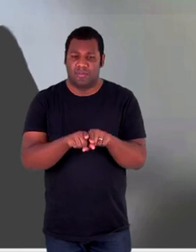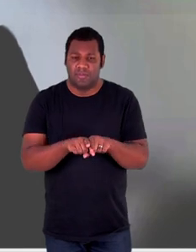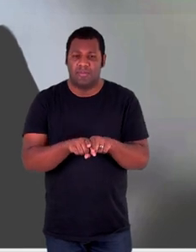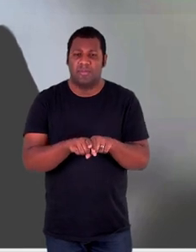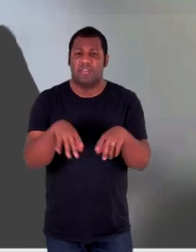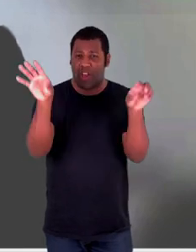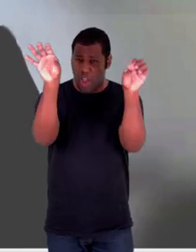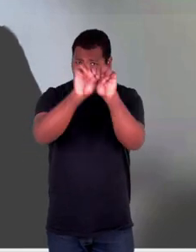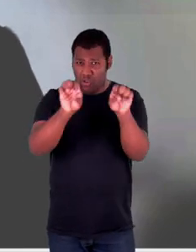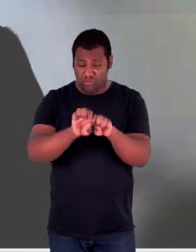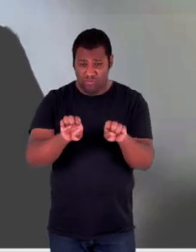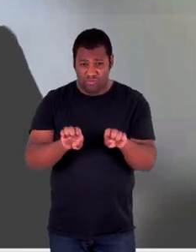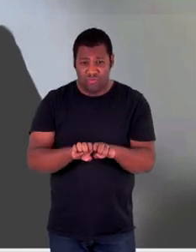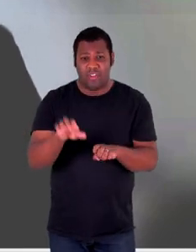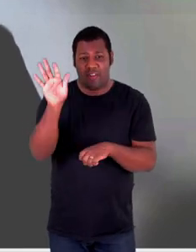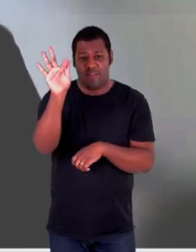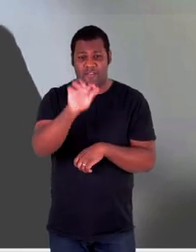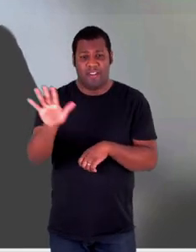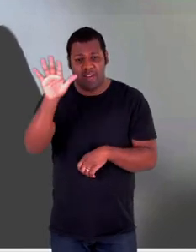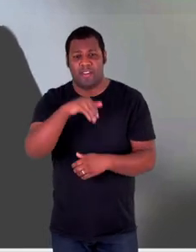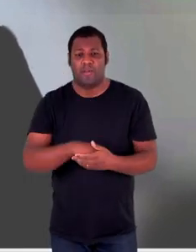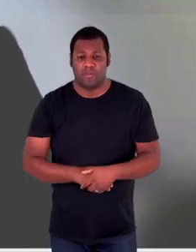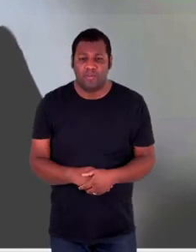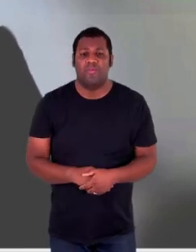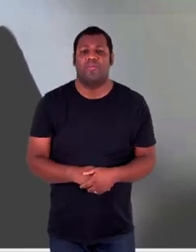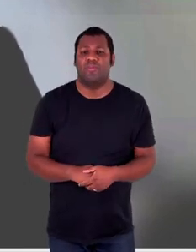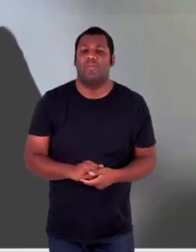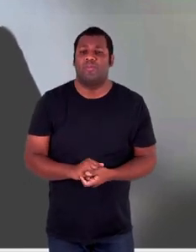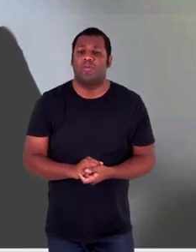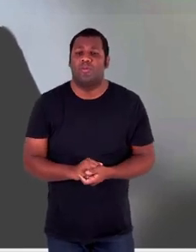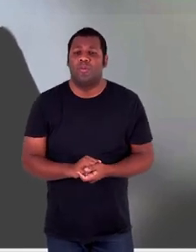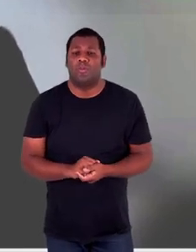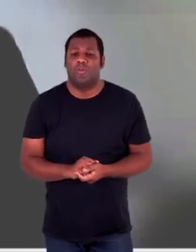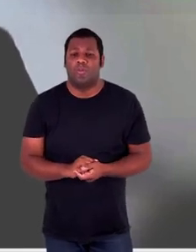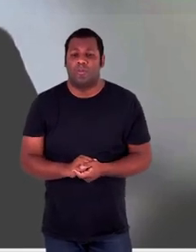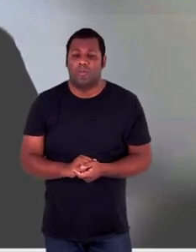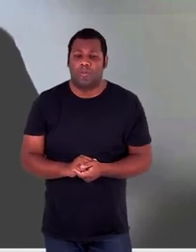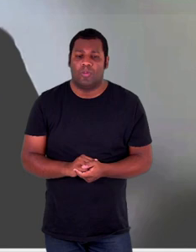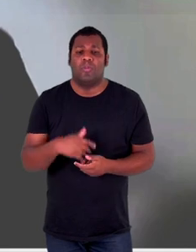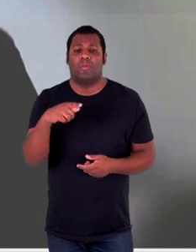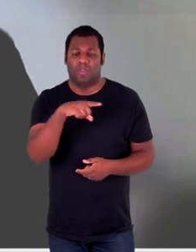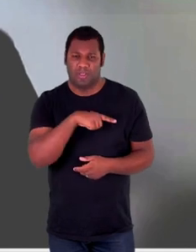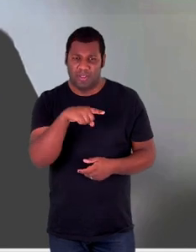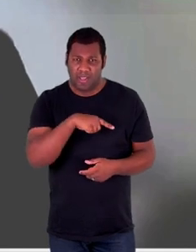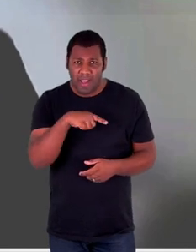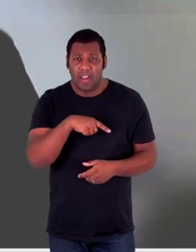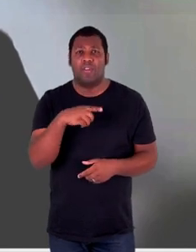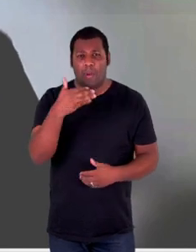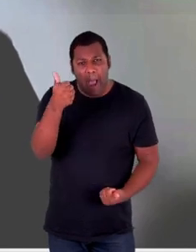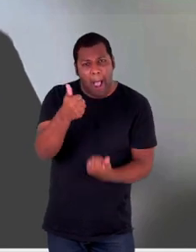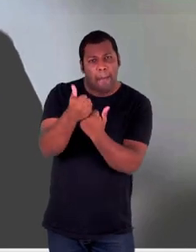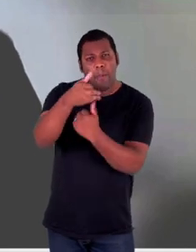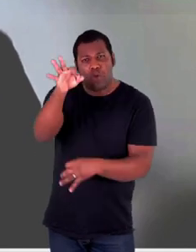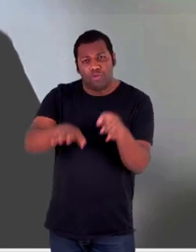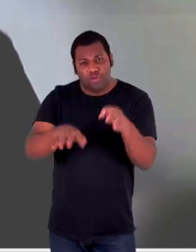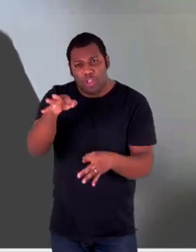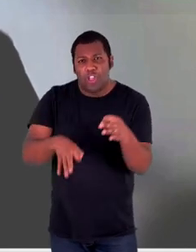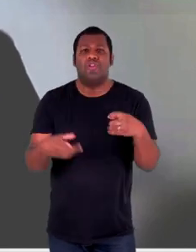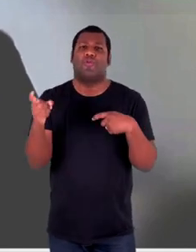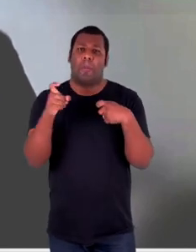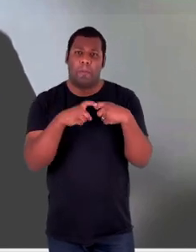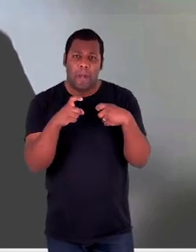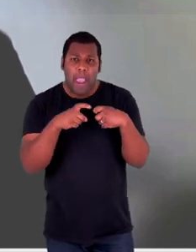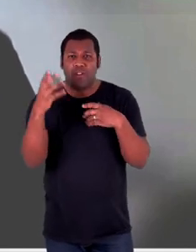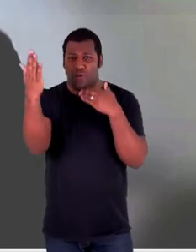federativo que nós nos encontramos, seja em sede federal, seja em âmbitos locais, como de assistência jurídica, médica, psicológica,